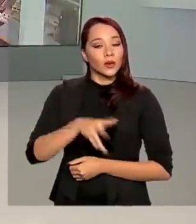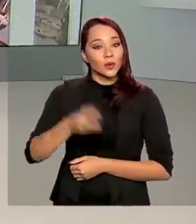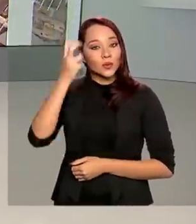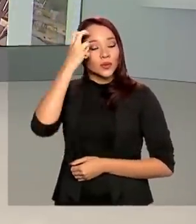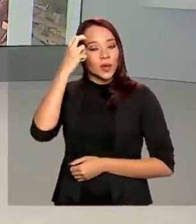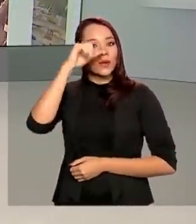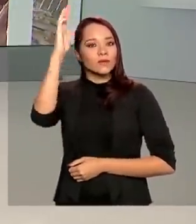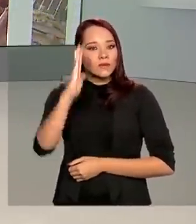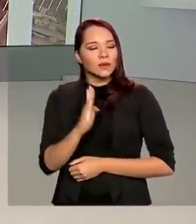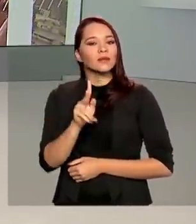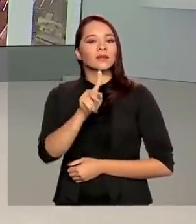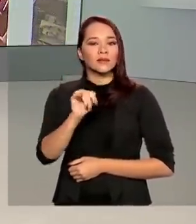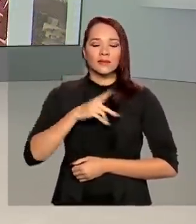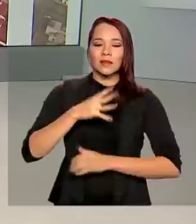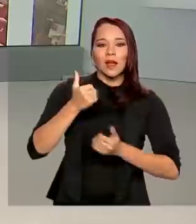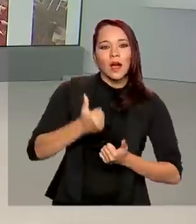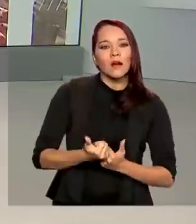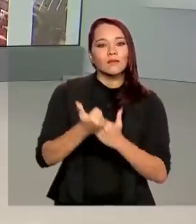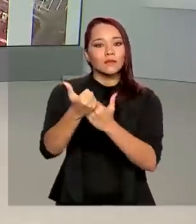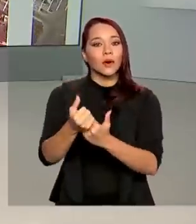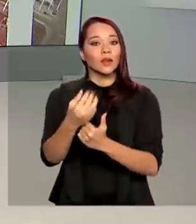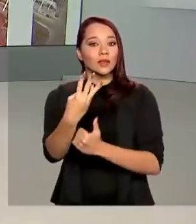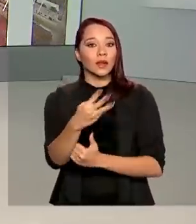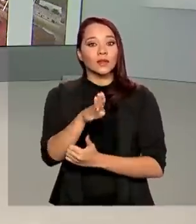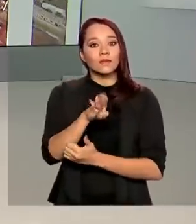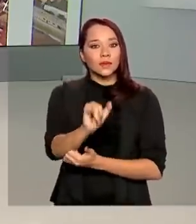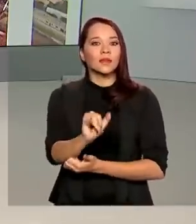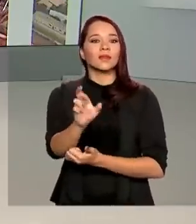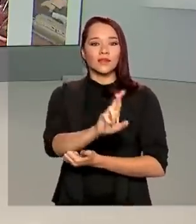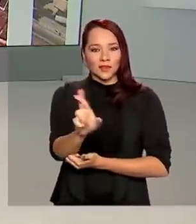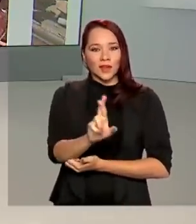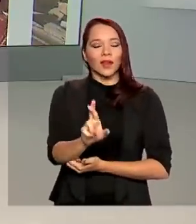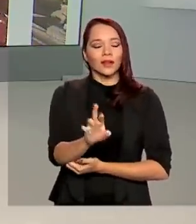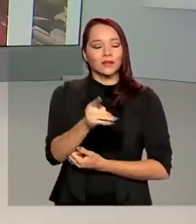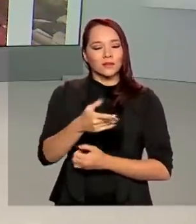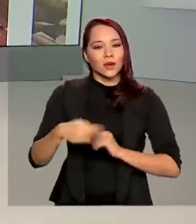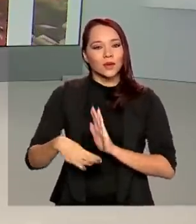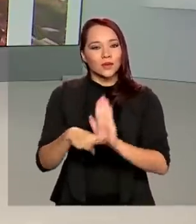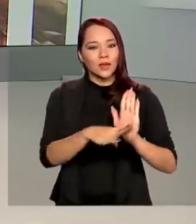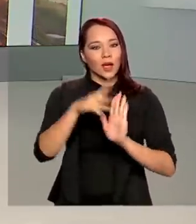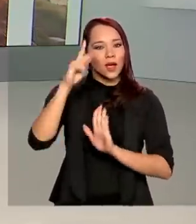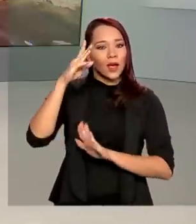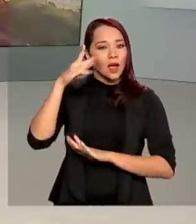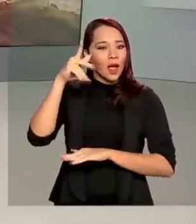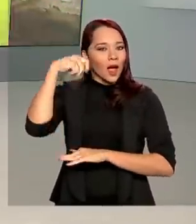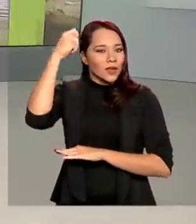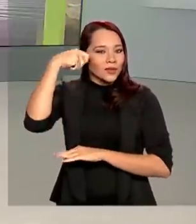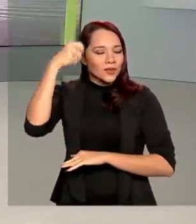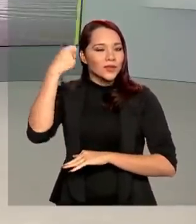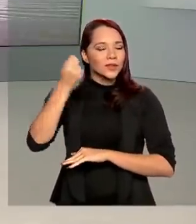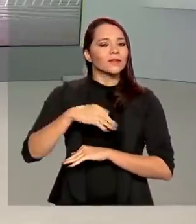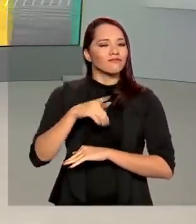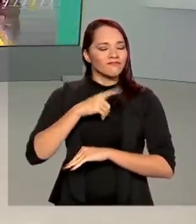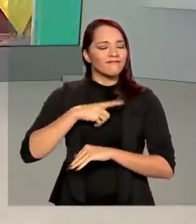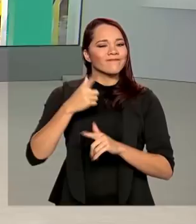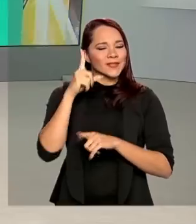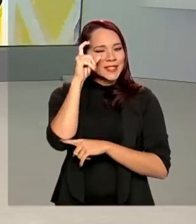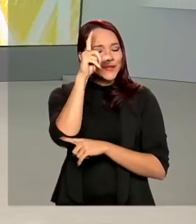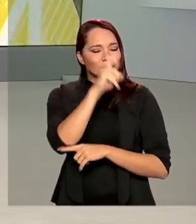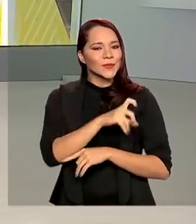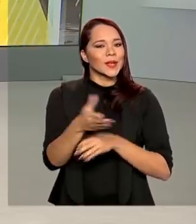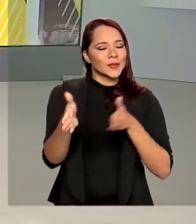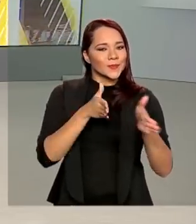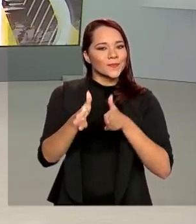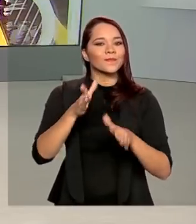do país vai receber um reforço de 3 bilhões de reais para ajudar os artistas que enfrentam dificuldades neste momento de